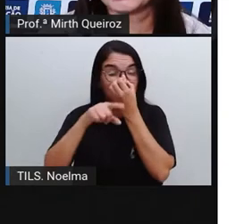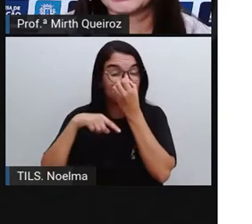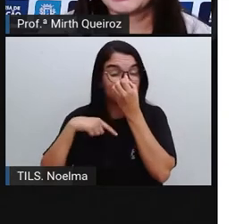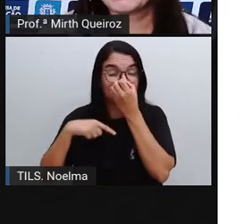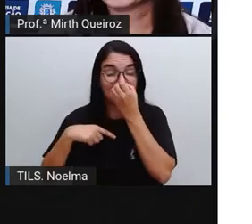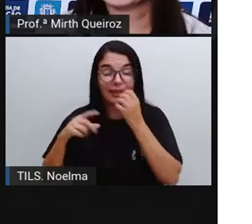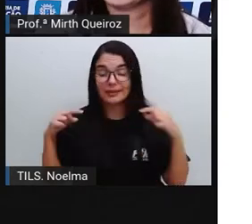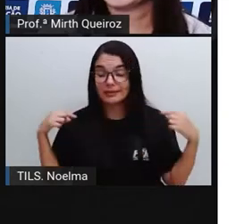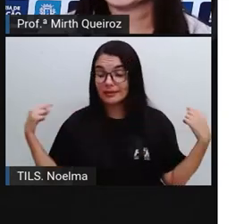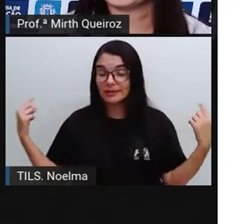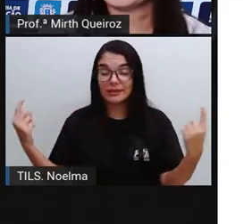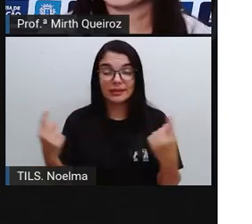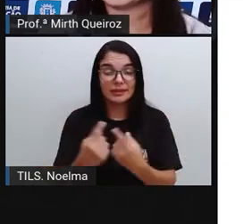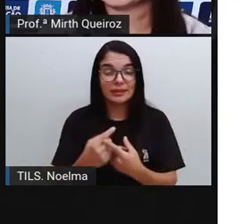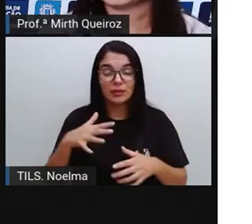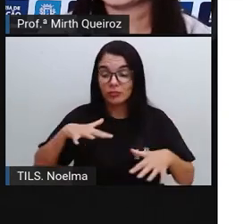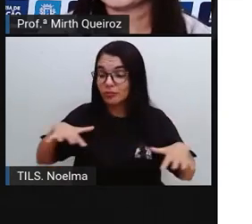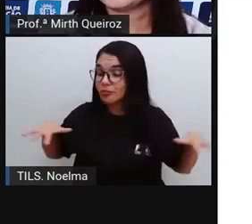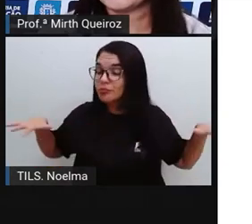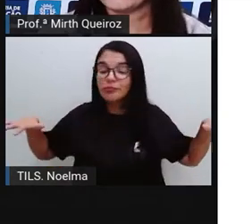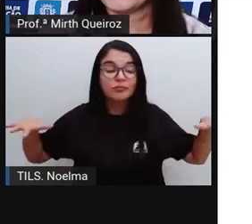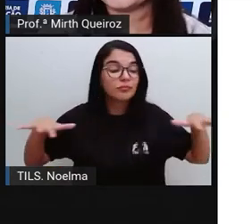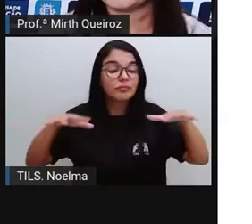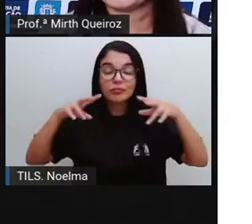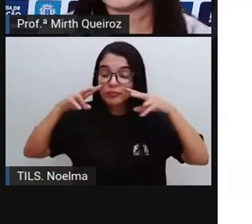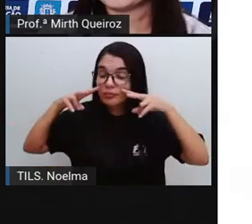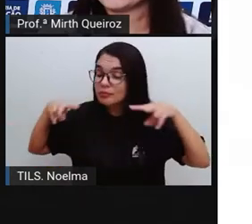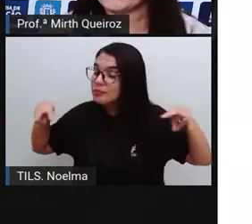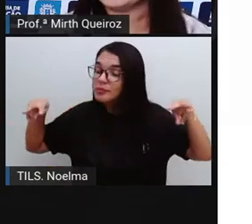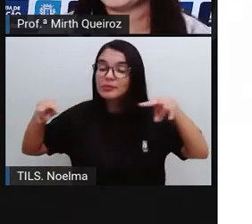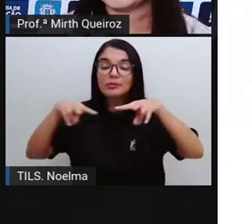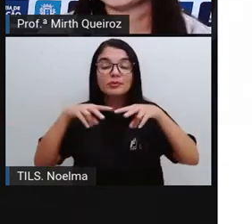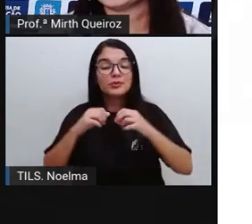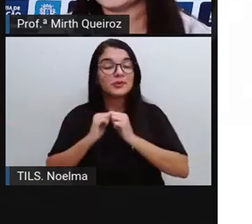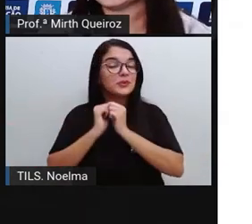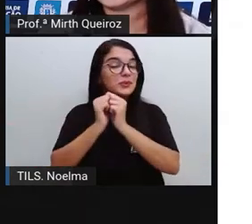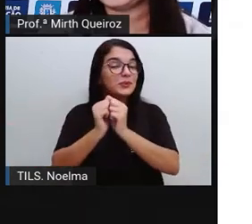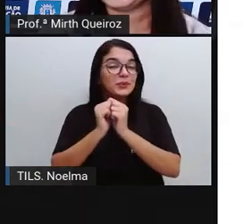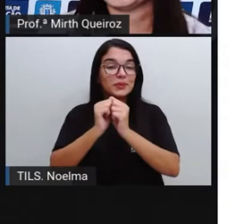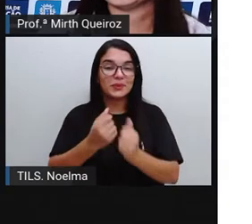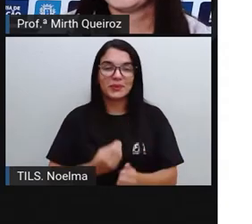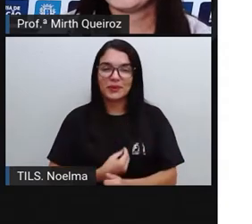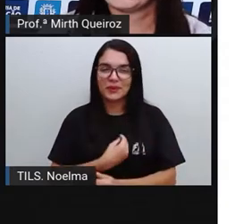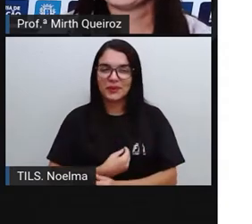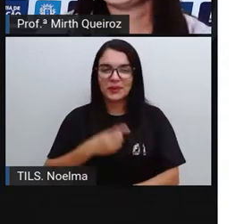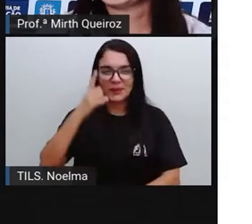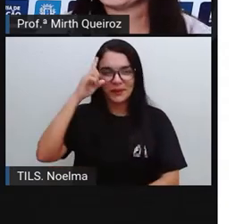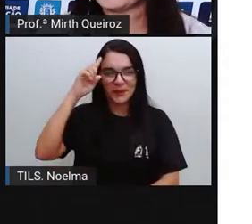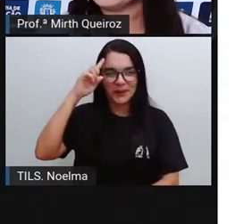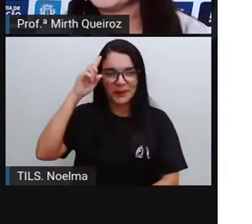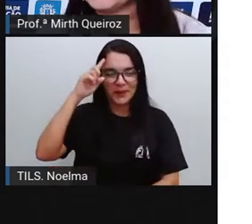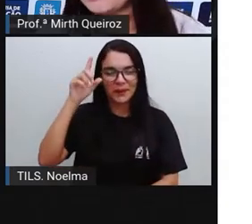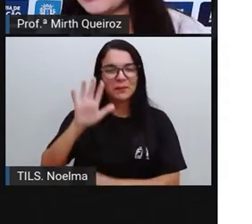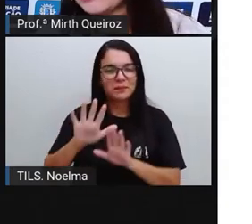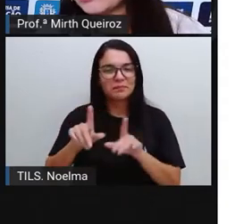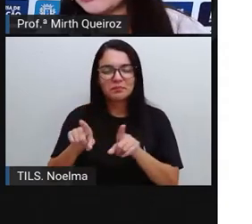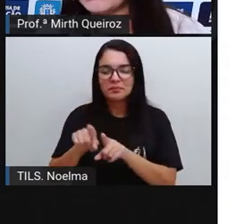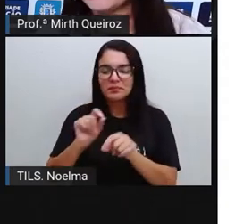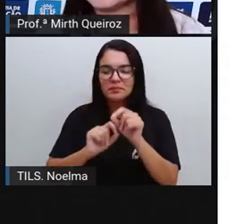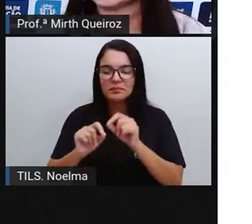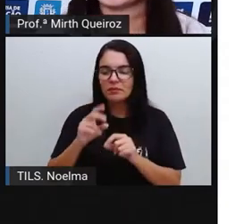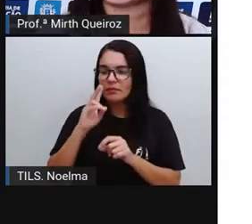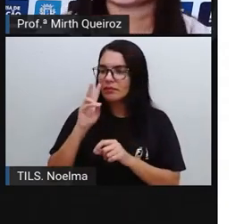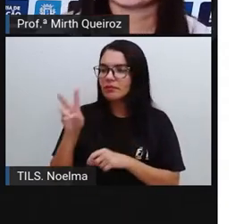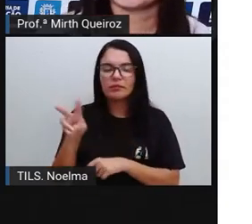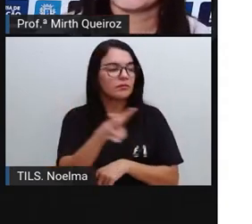planas. As figuras planas, elas estão presentes a todo instante do nosso cotidiano. Ao observarmos o espaço à nossa